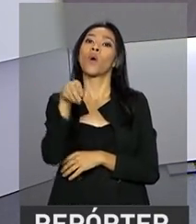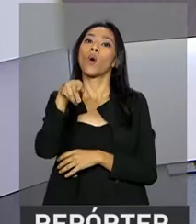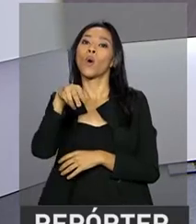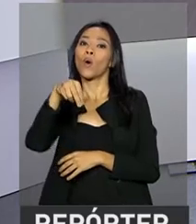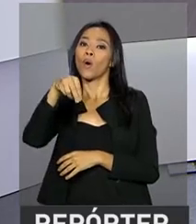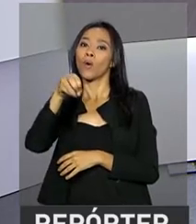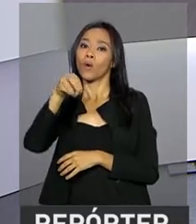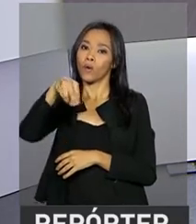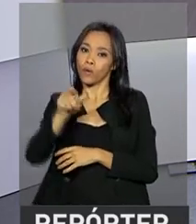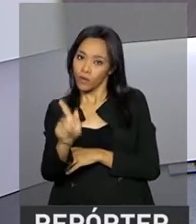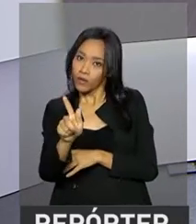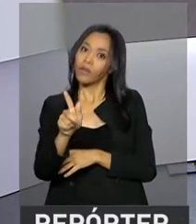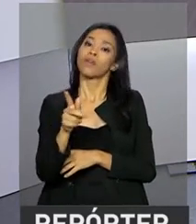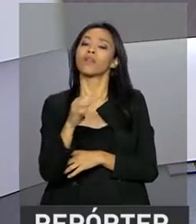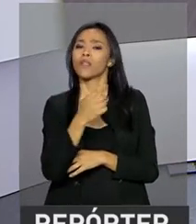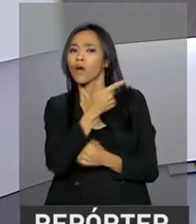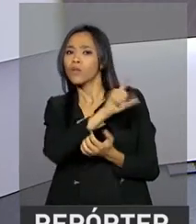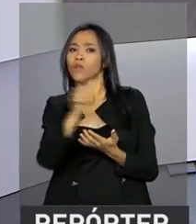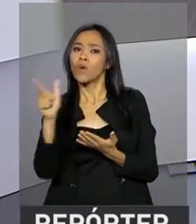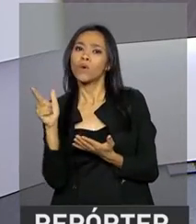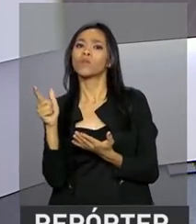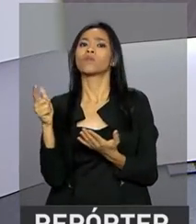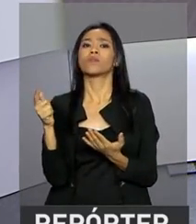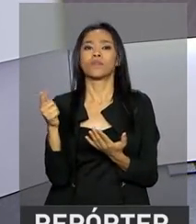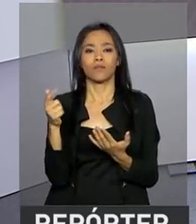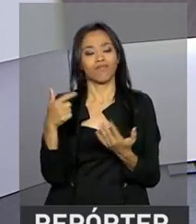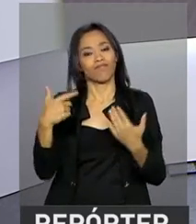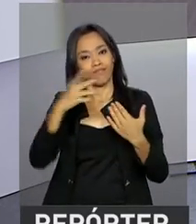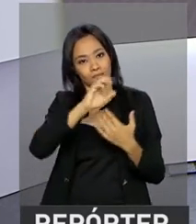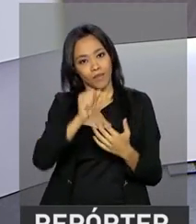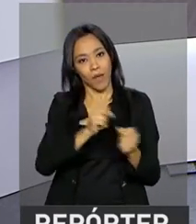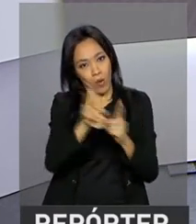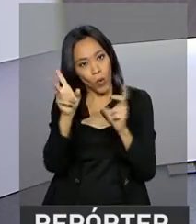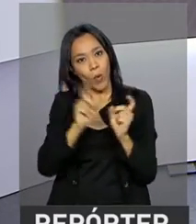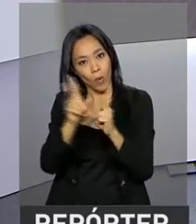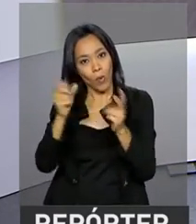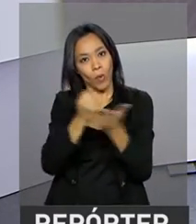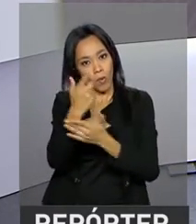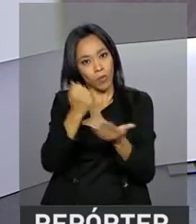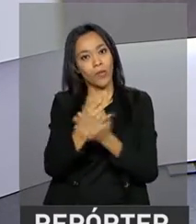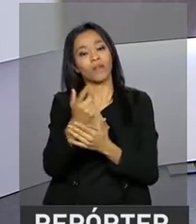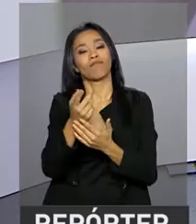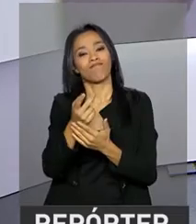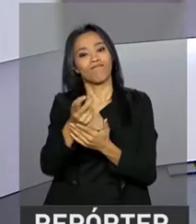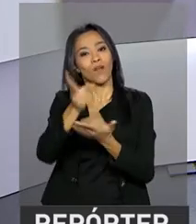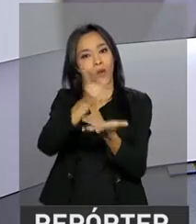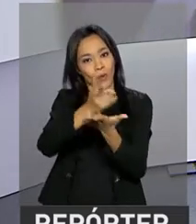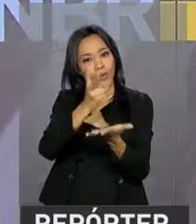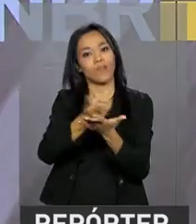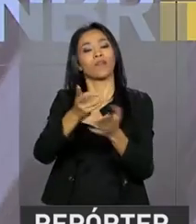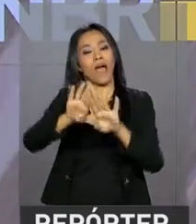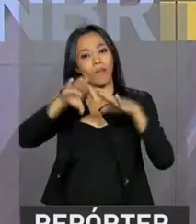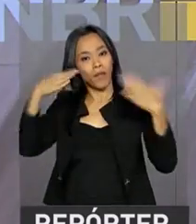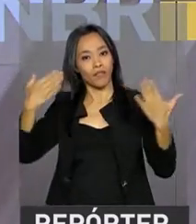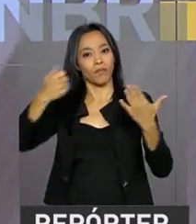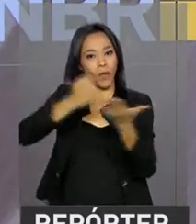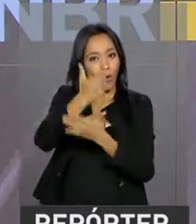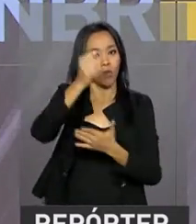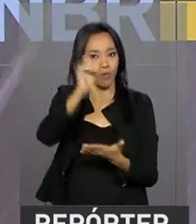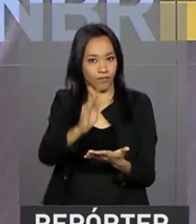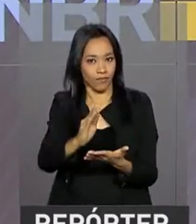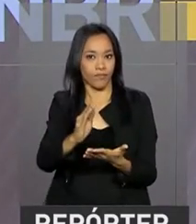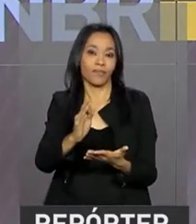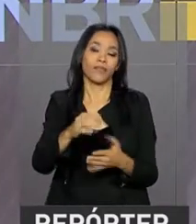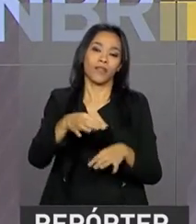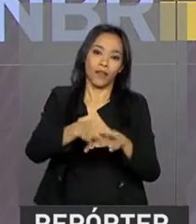mercados para exportações de carnes brasileiras encontram-se novamente reabertos. Belém, no